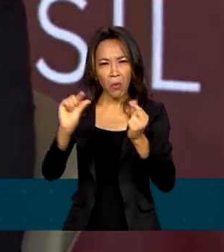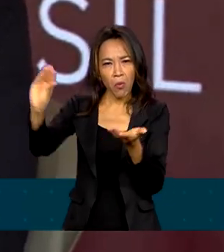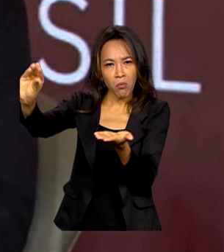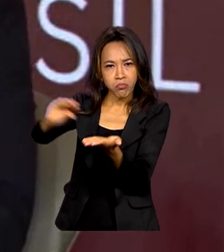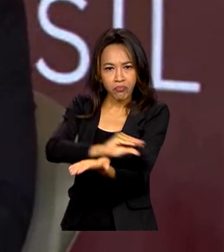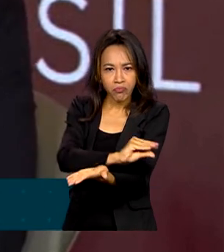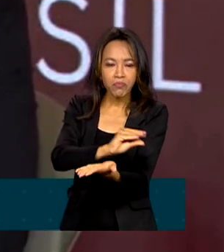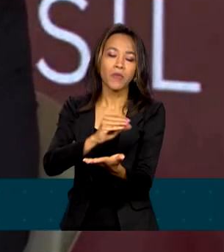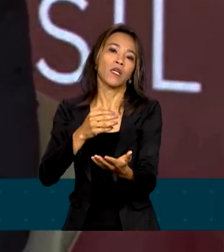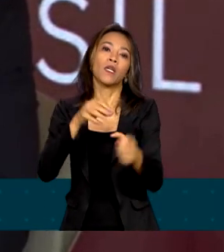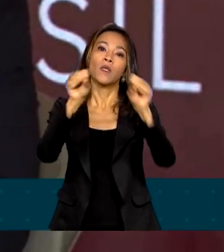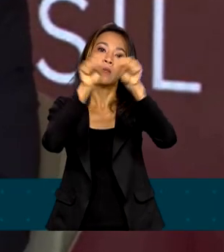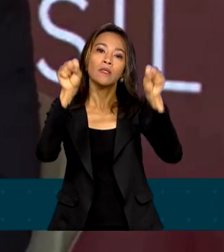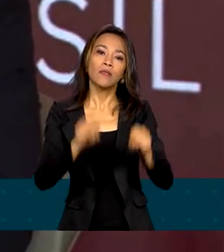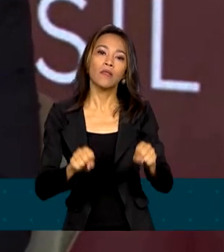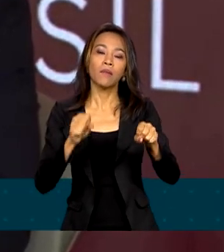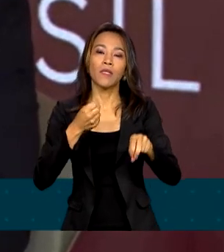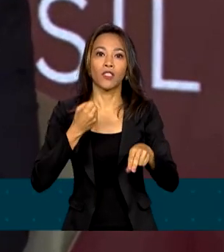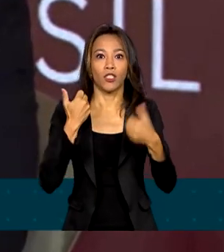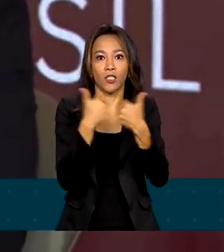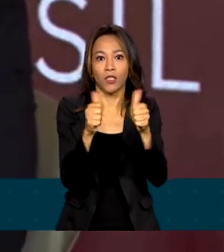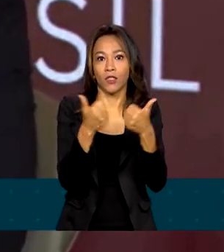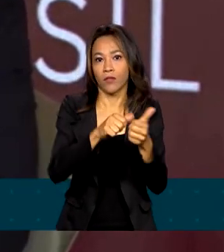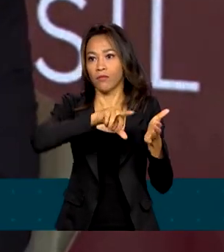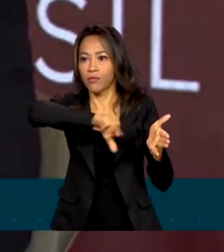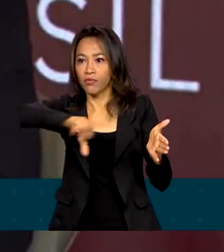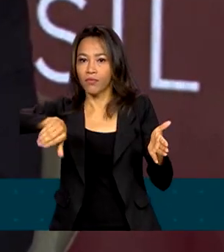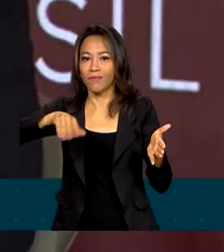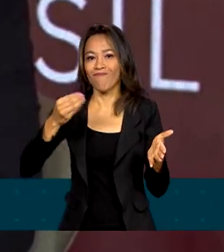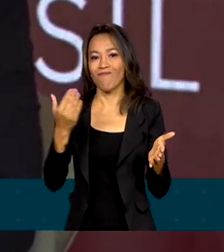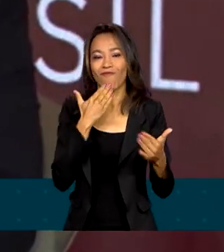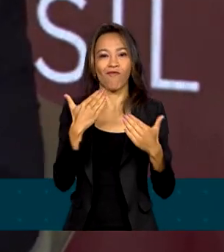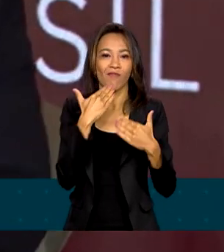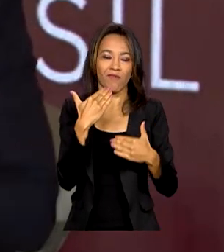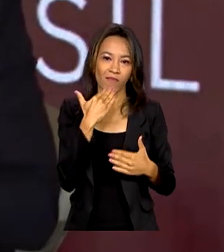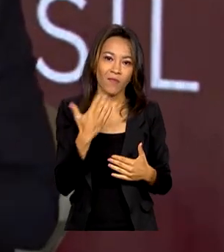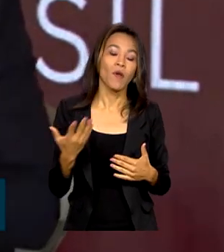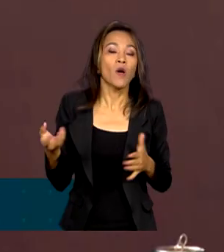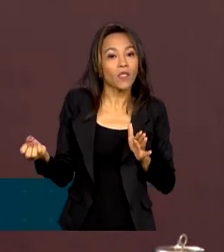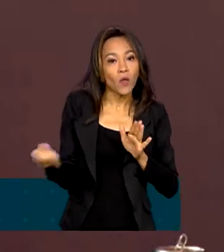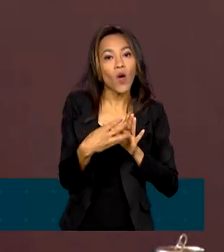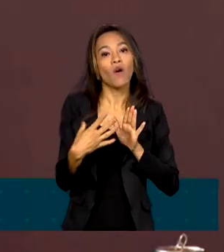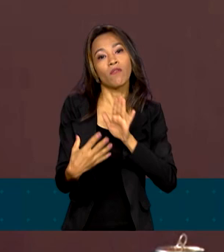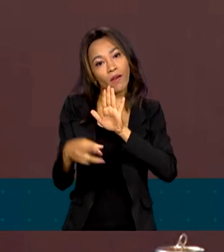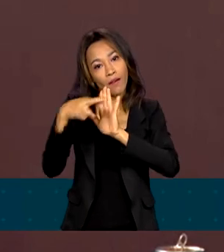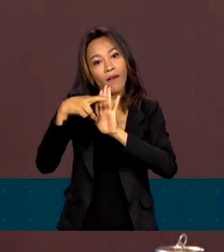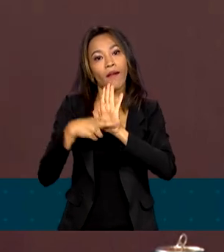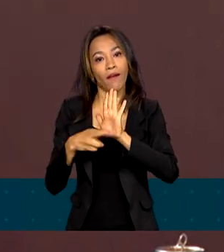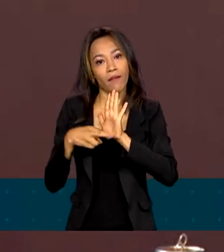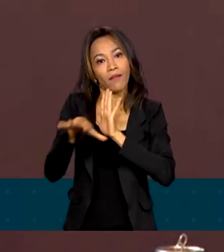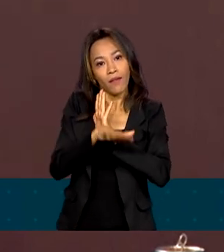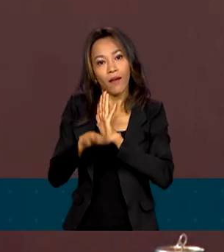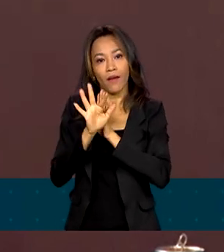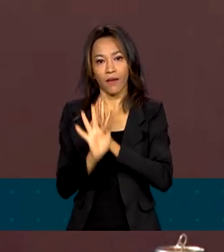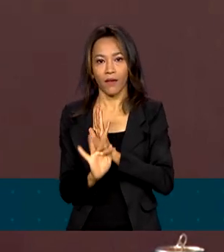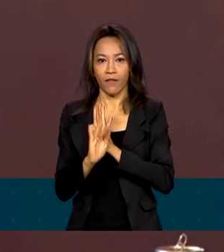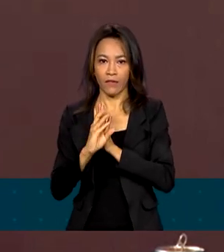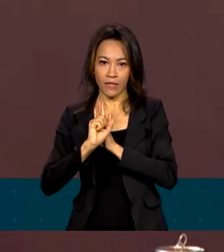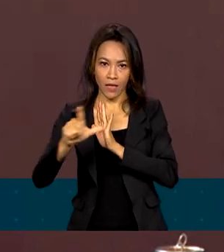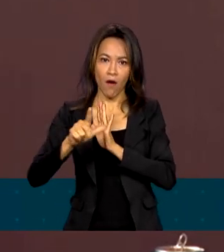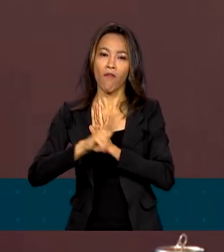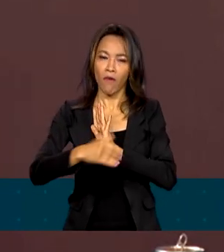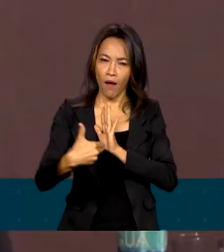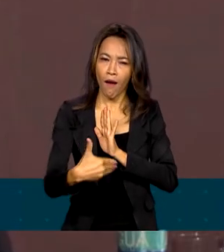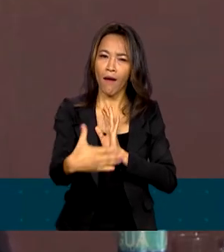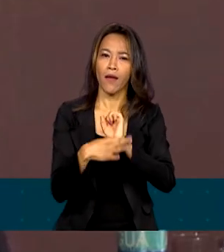sistema de transportes ineficiente. Uma nova regra fiscal, segundo o ministro, deve garantir mais recursos para